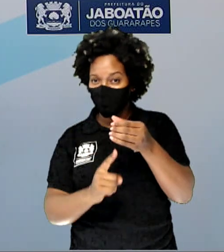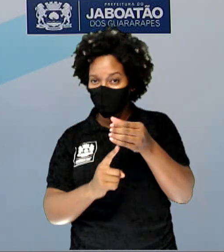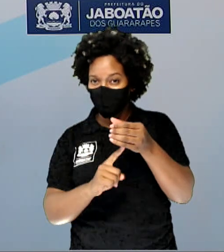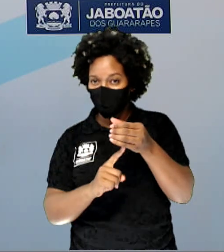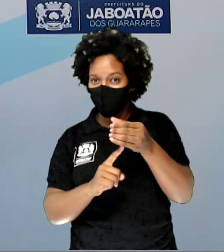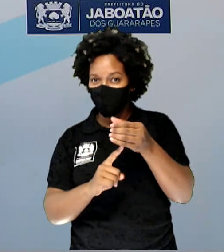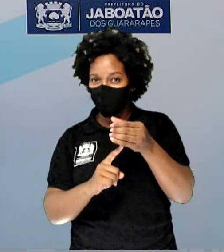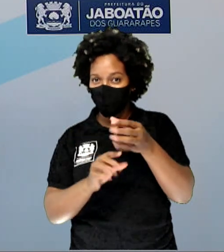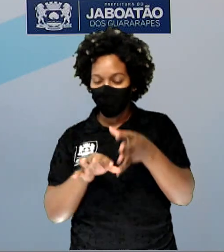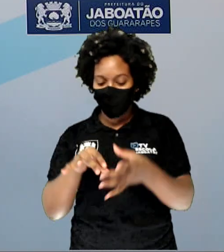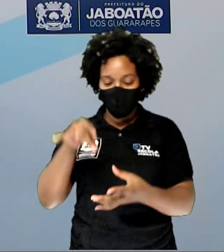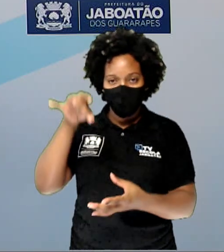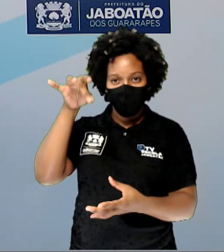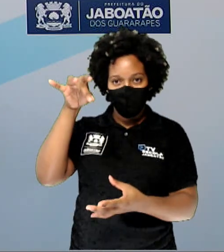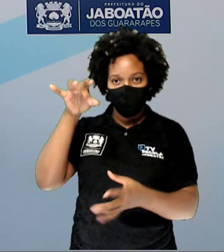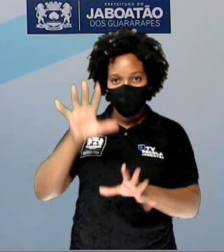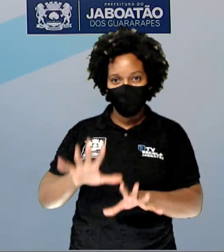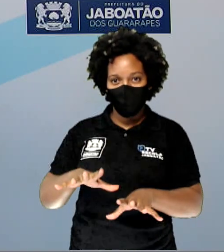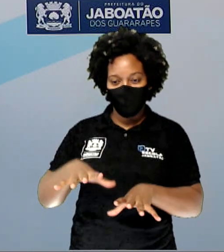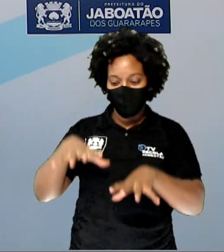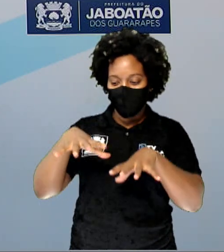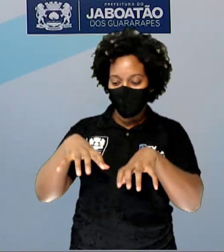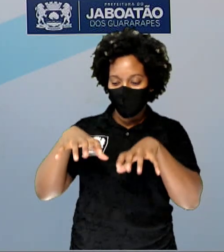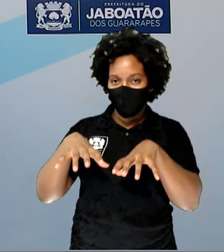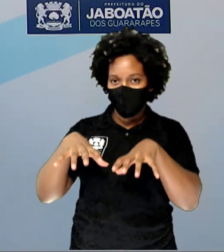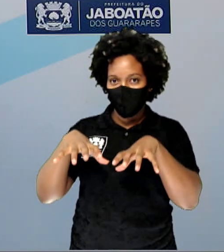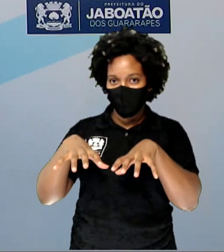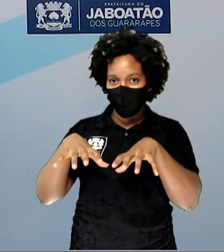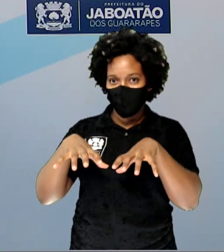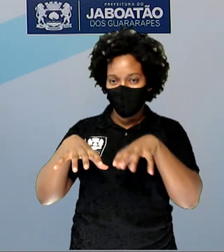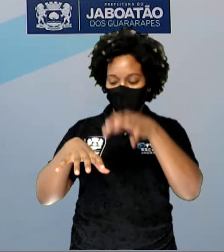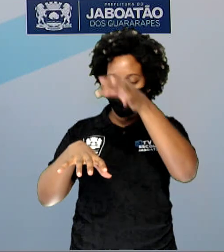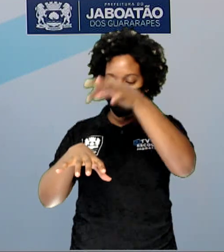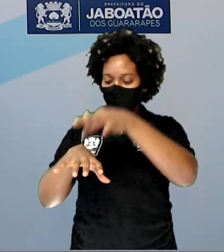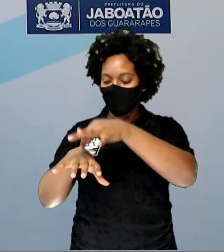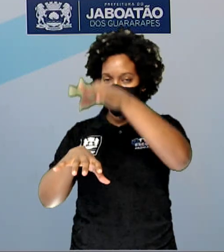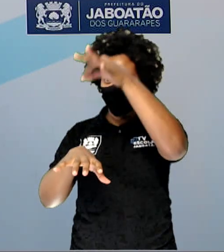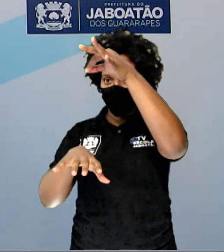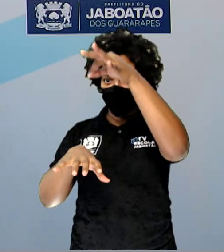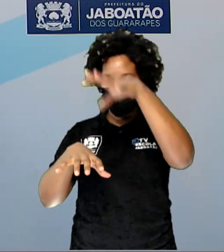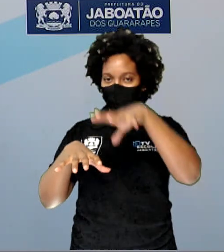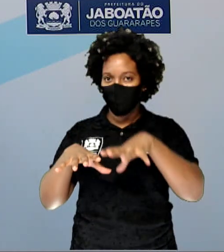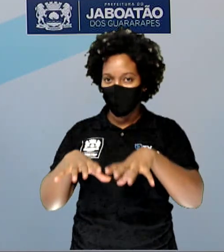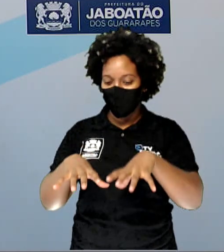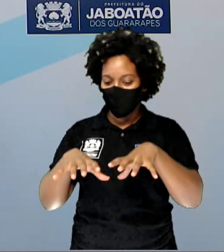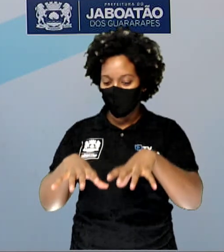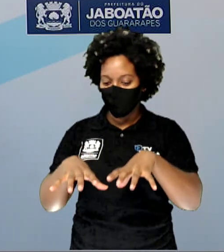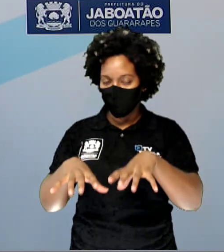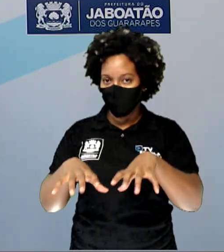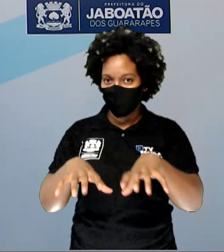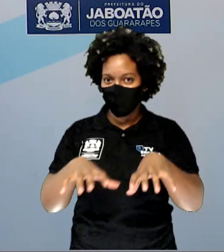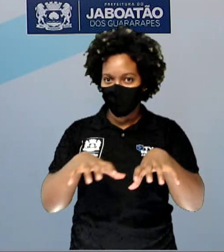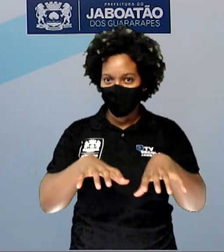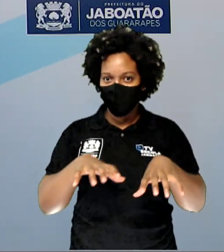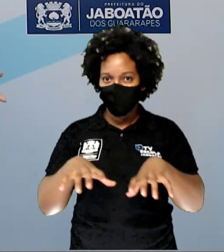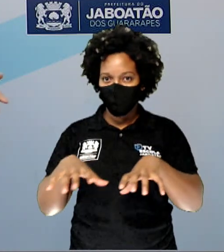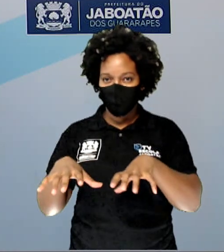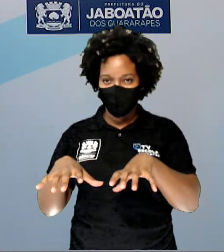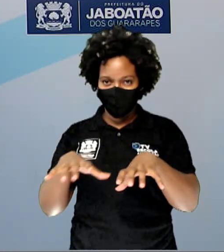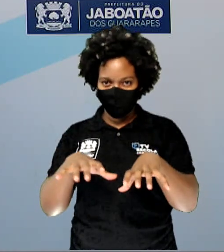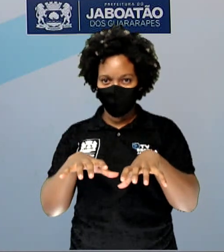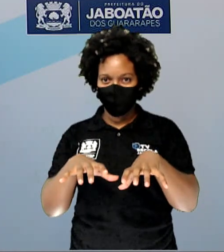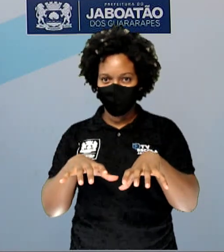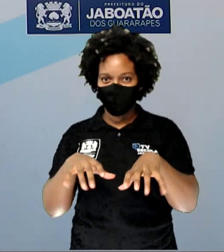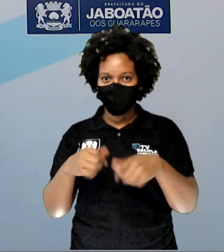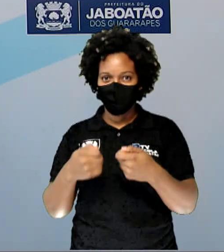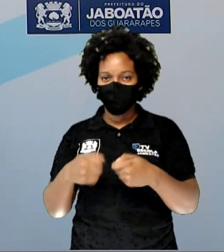quando você suspende a aranhinha, né? Ela fica balançando. Então, você pode colocar ela no chão e brincar. Para isso, só vão